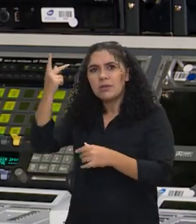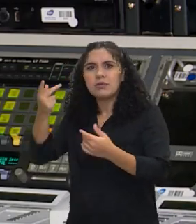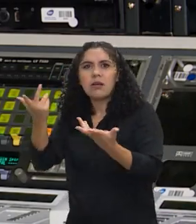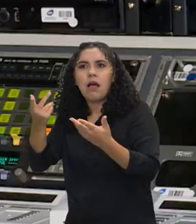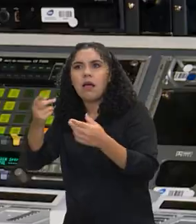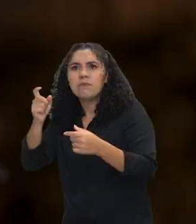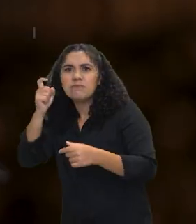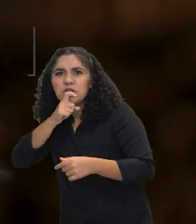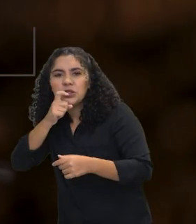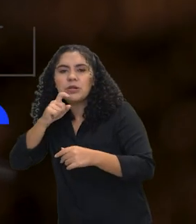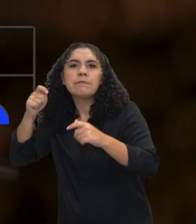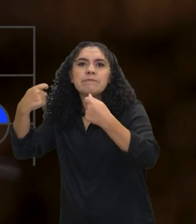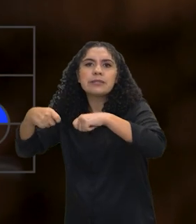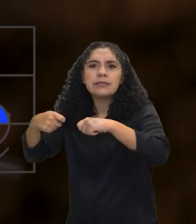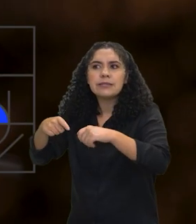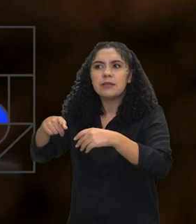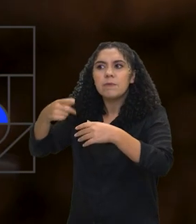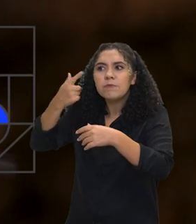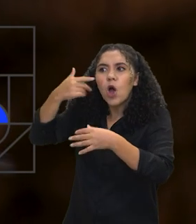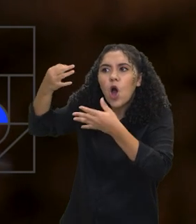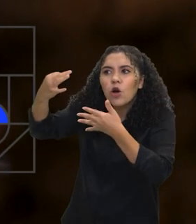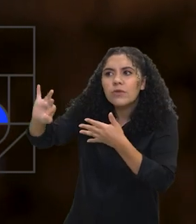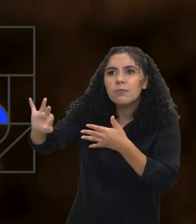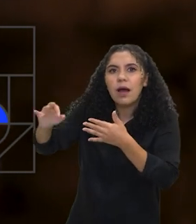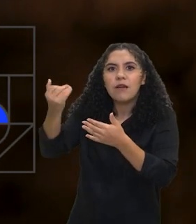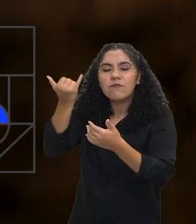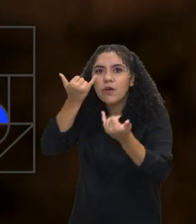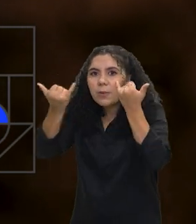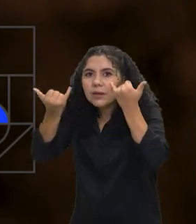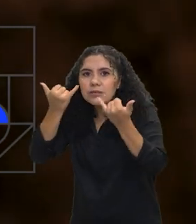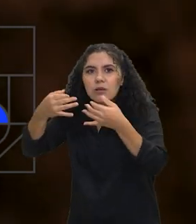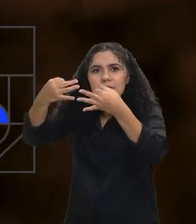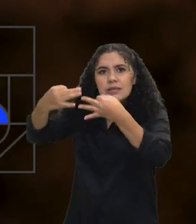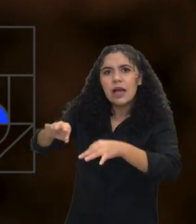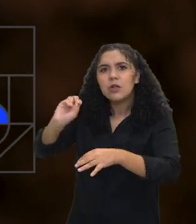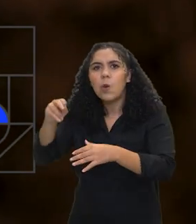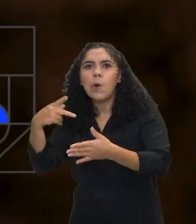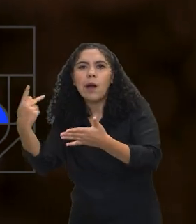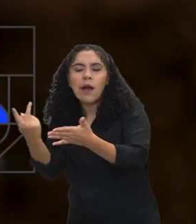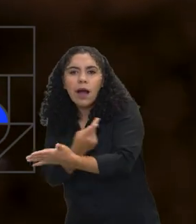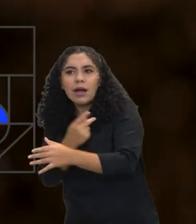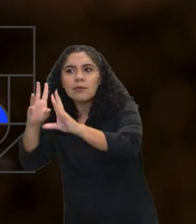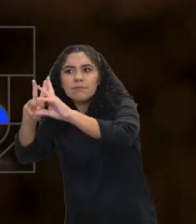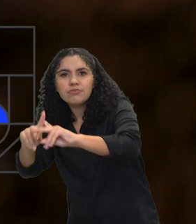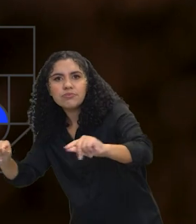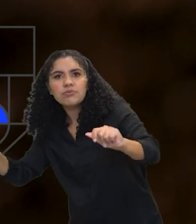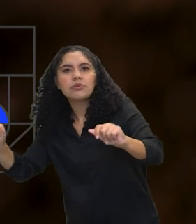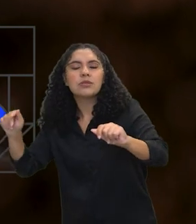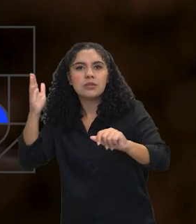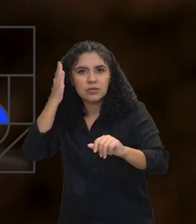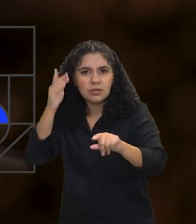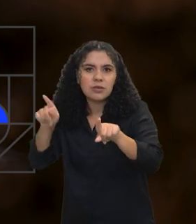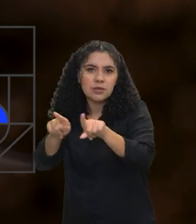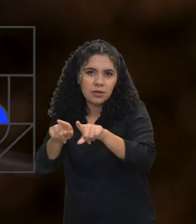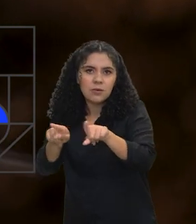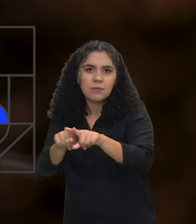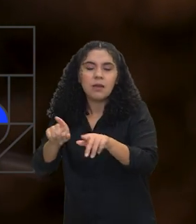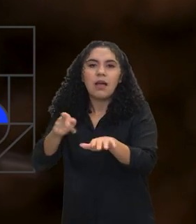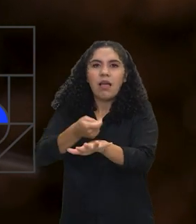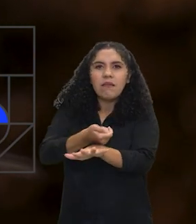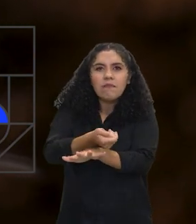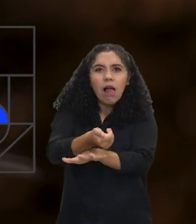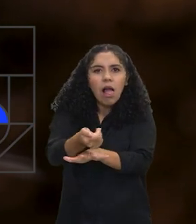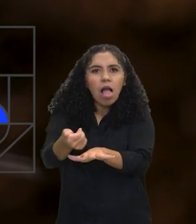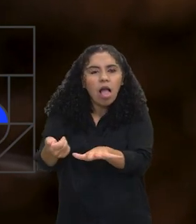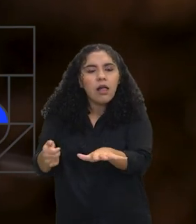sobre políticas públicas, nós temos o Brasil sem fake, o Brasil contra fake, que é uma ação específica de desmentidos sobre fake